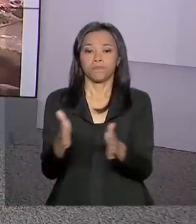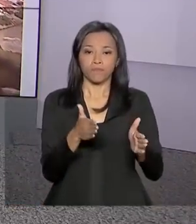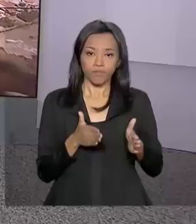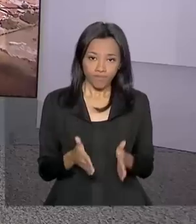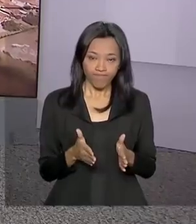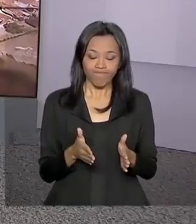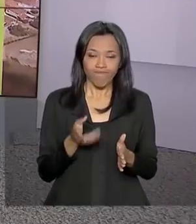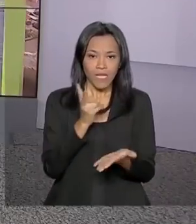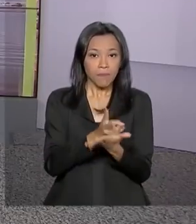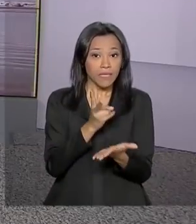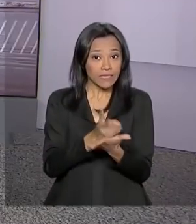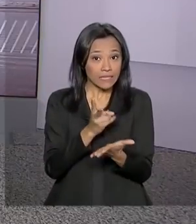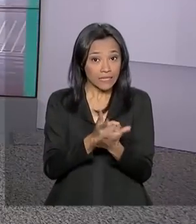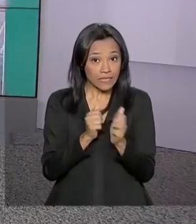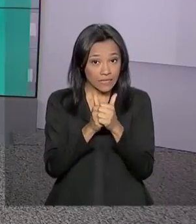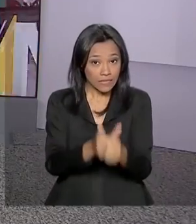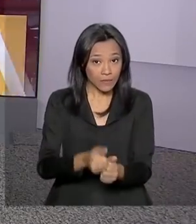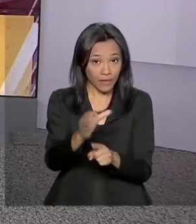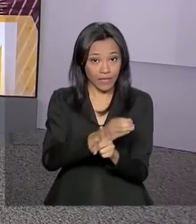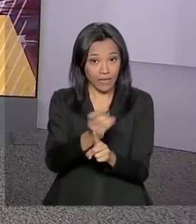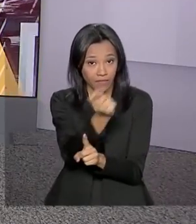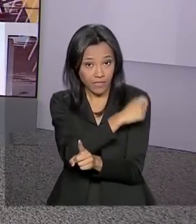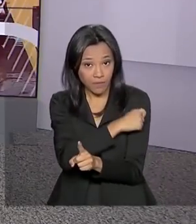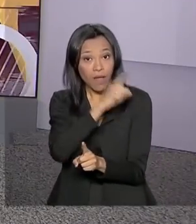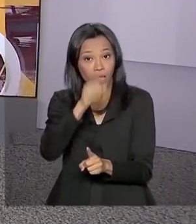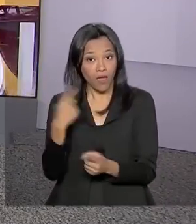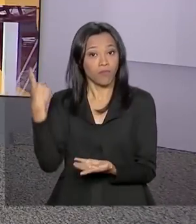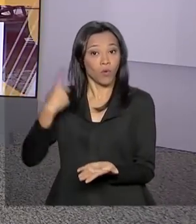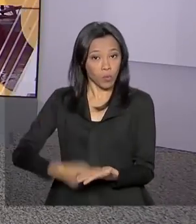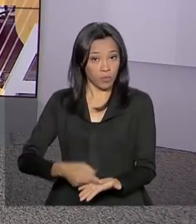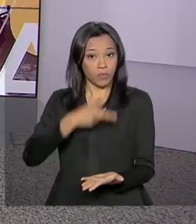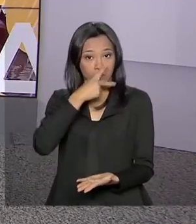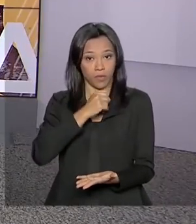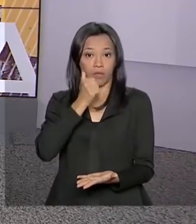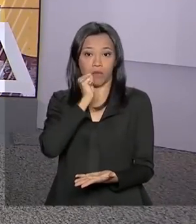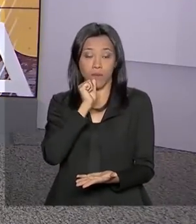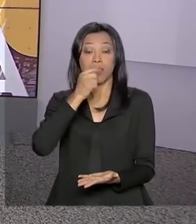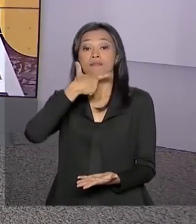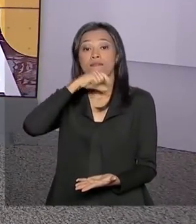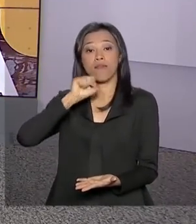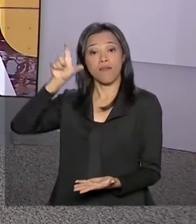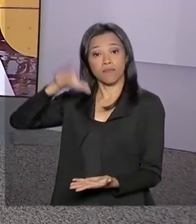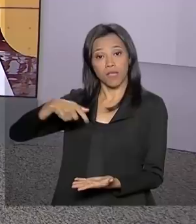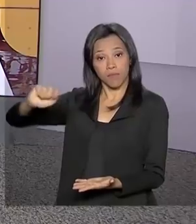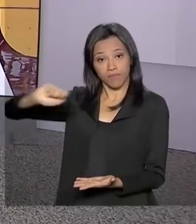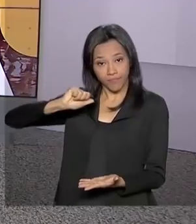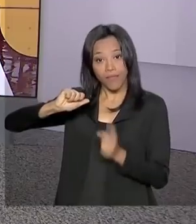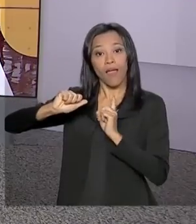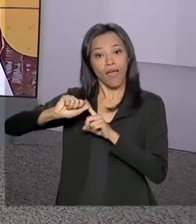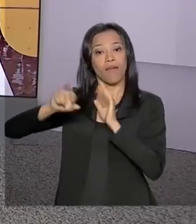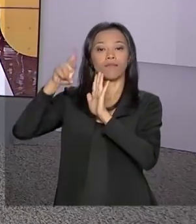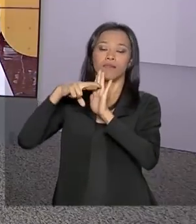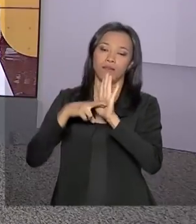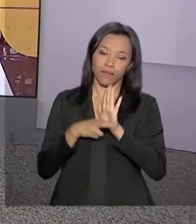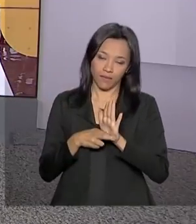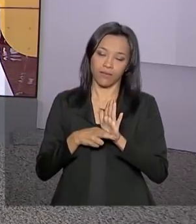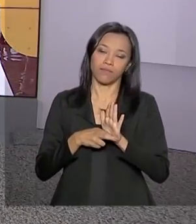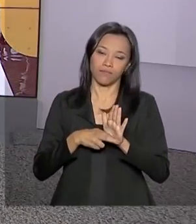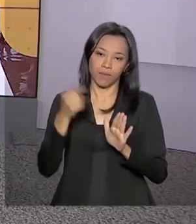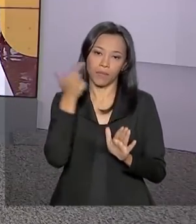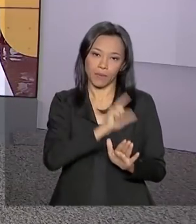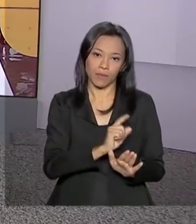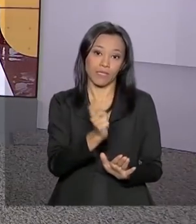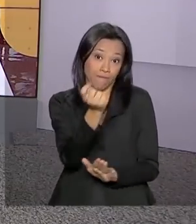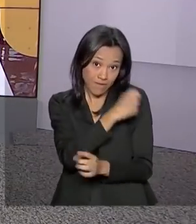Manter a vacinação das crianças em dia é obrigação dos pais. E no caso de quem recebe o Bolsa Família, é uma das condições para ter o benefício.